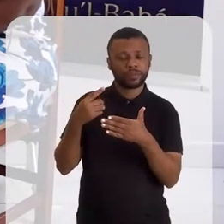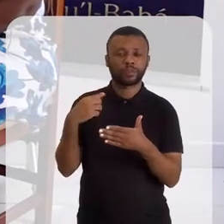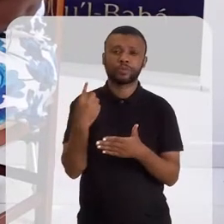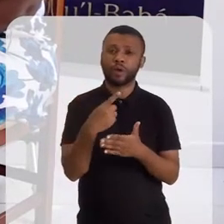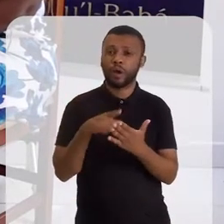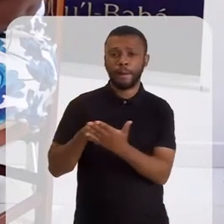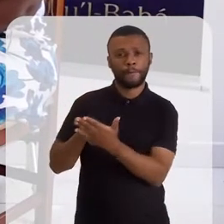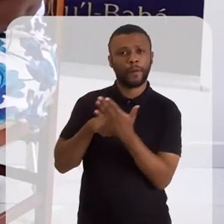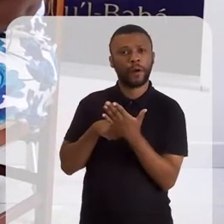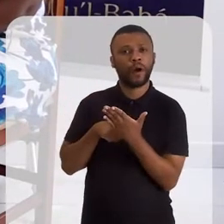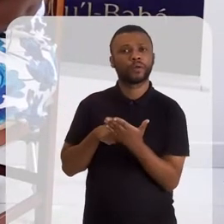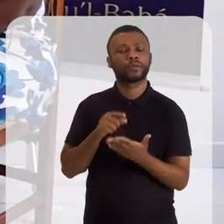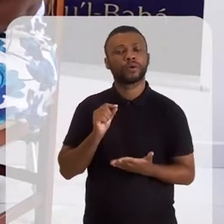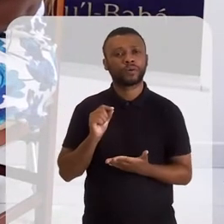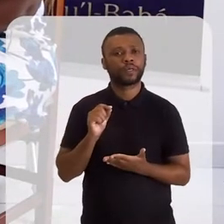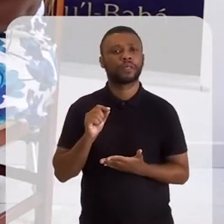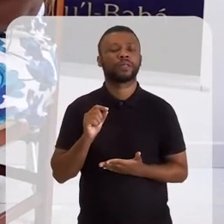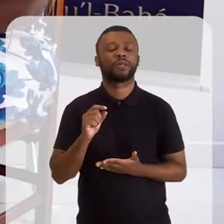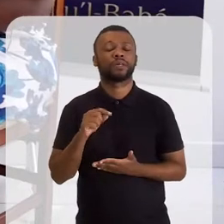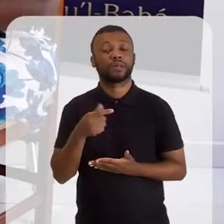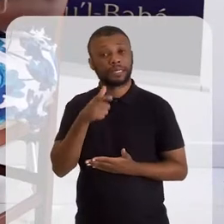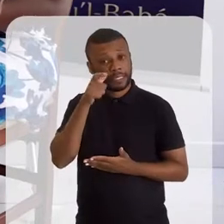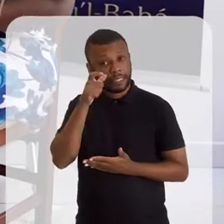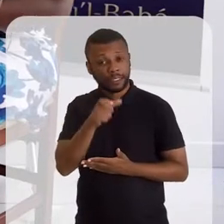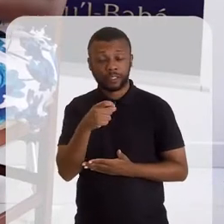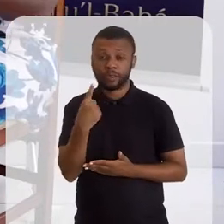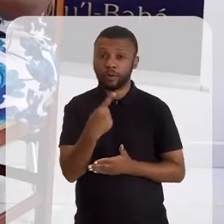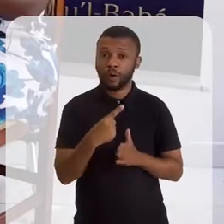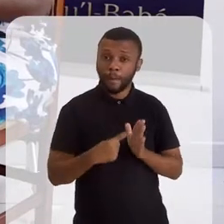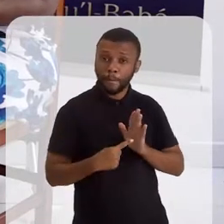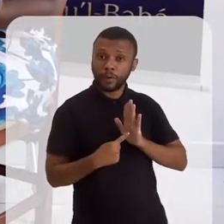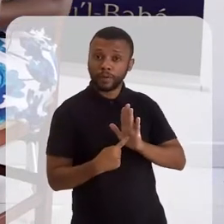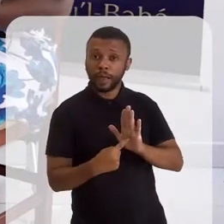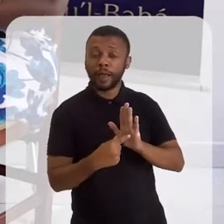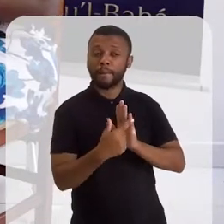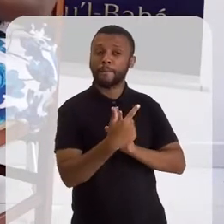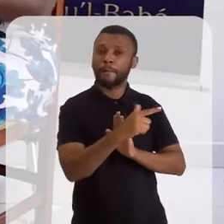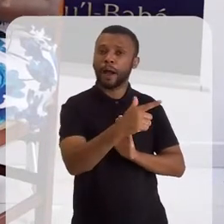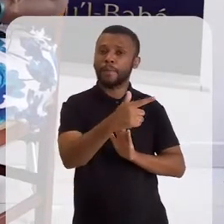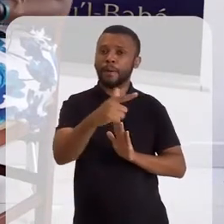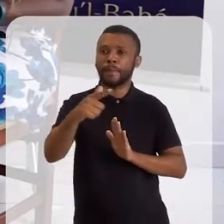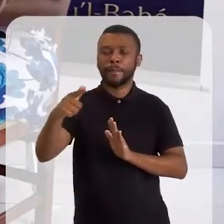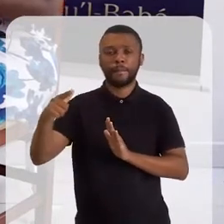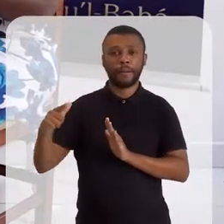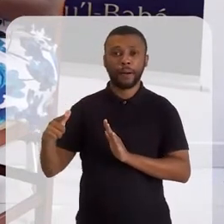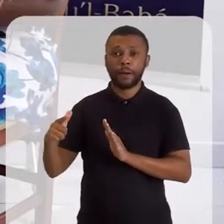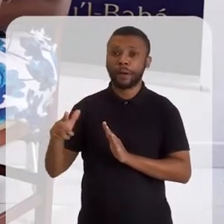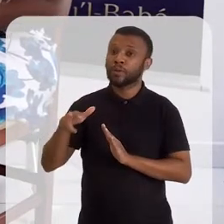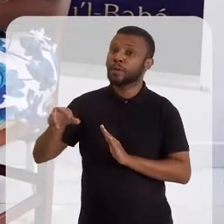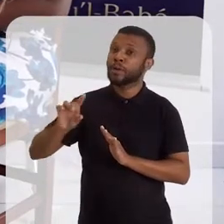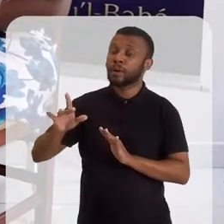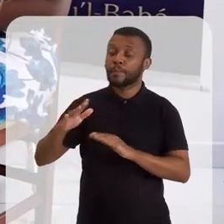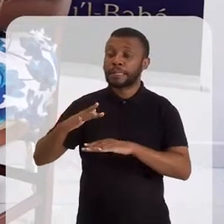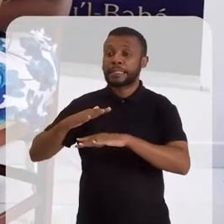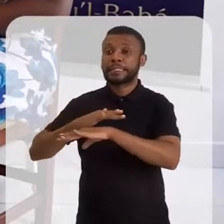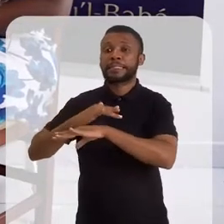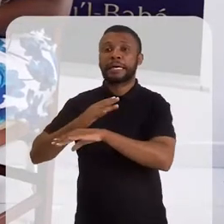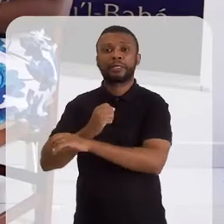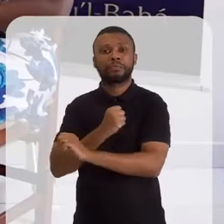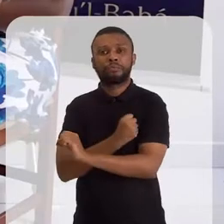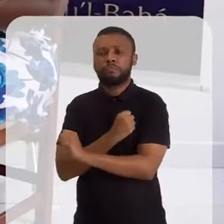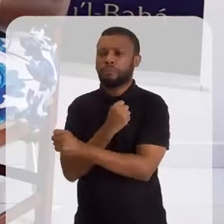traz para a gente é que a gente, seria interessante a gente trazer para outras vizinhanças, não só para as cidades grandes, né?